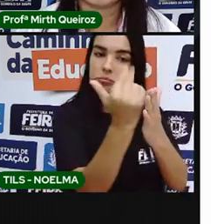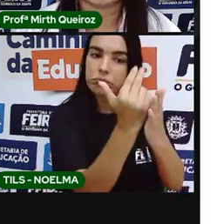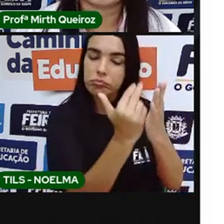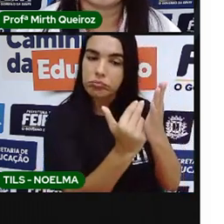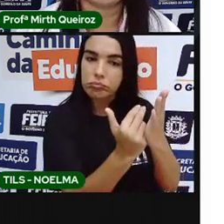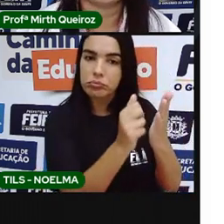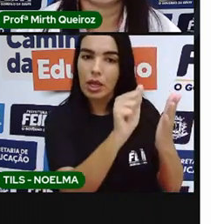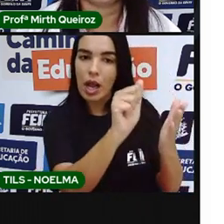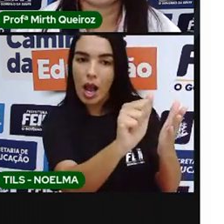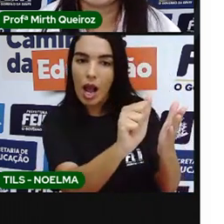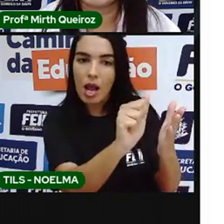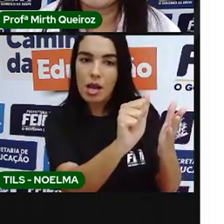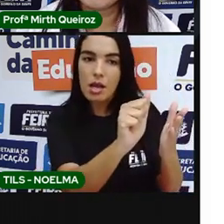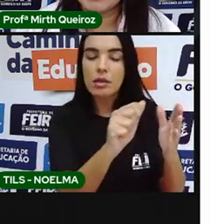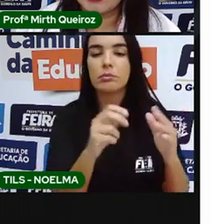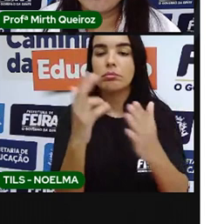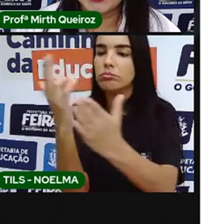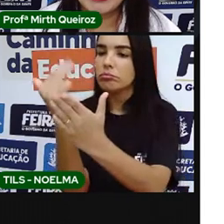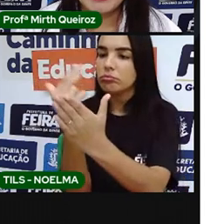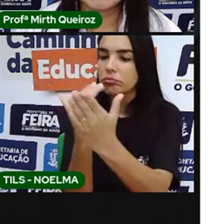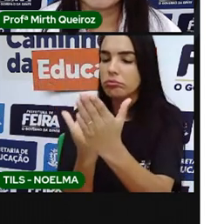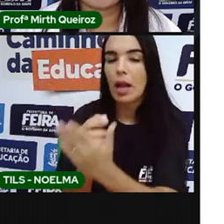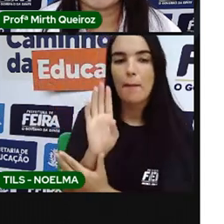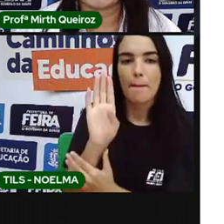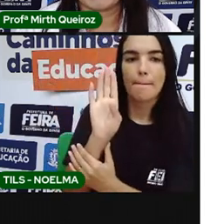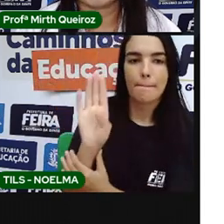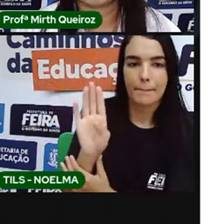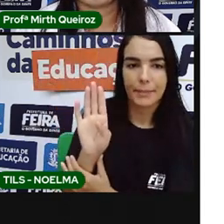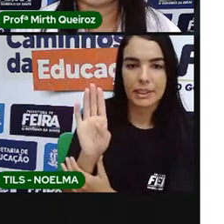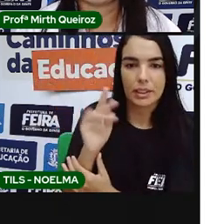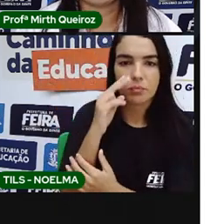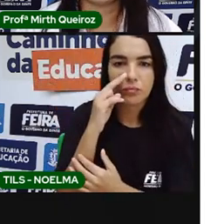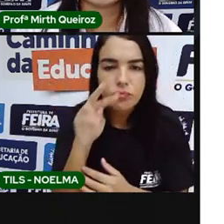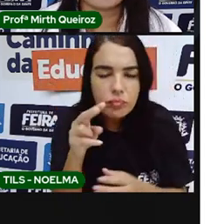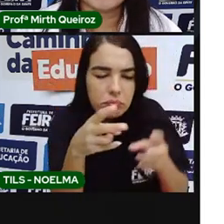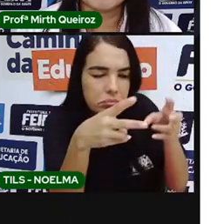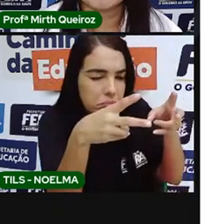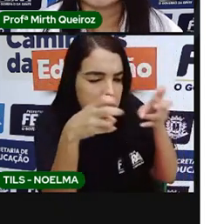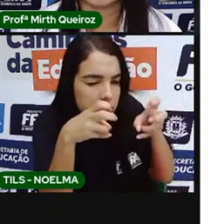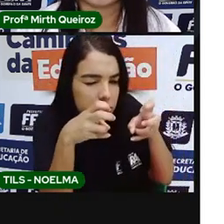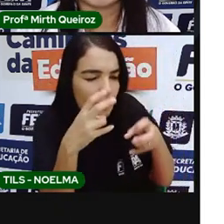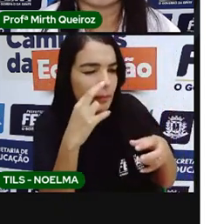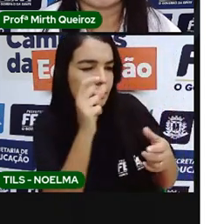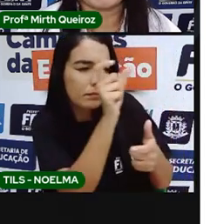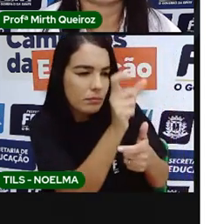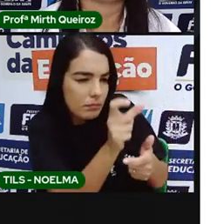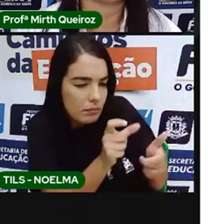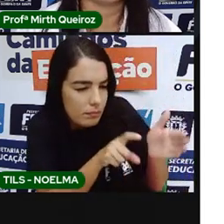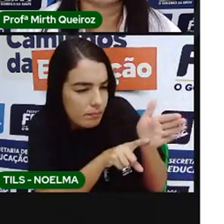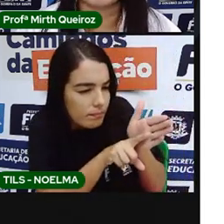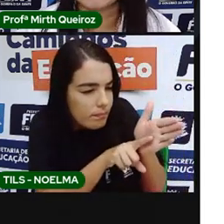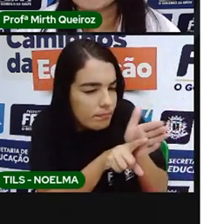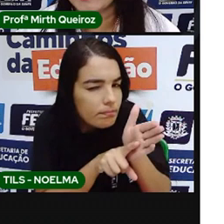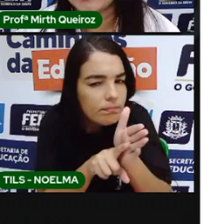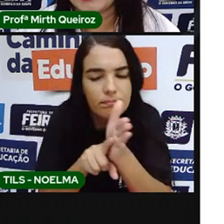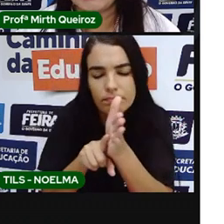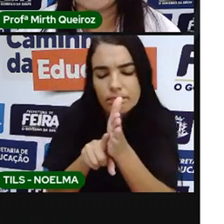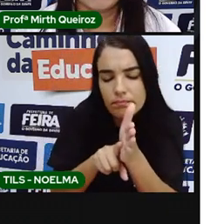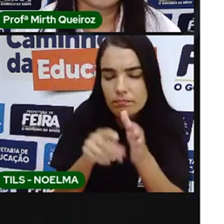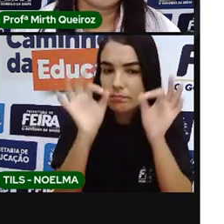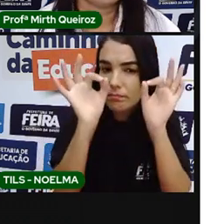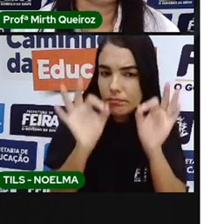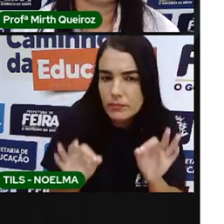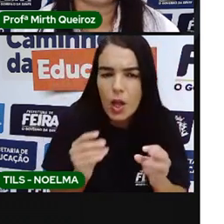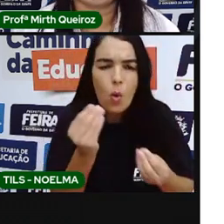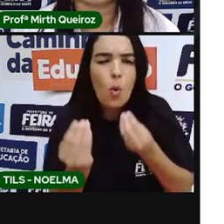sociedade daquela época. Vocês vão analisar essas paisagens, como é, como se apresentam os personagens, o que eles estão fazendo,